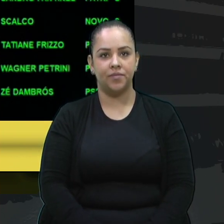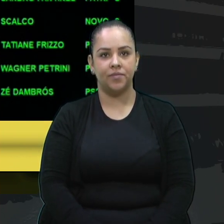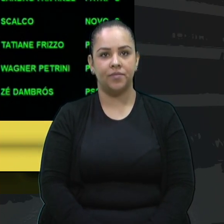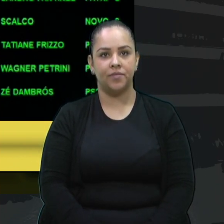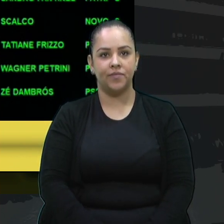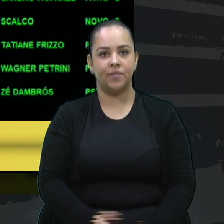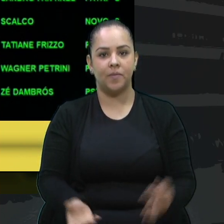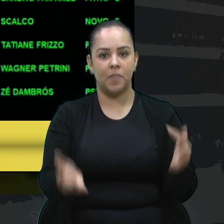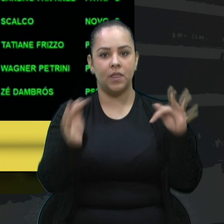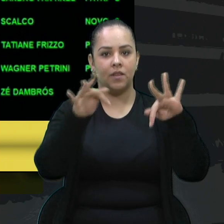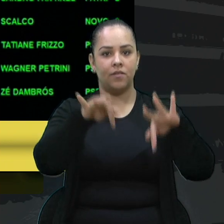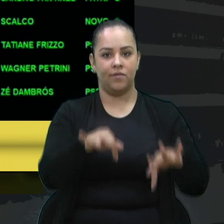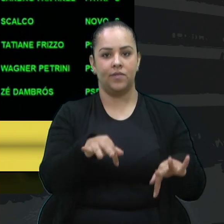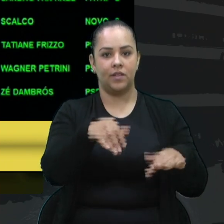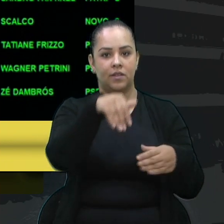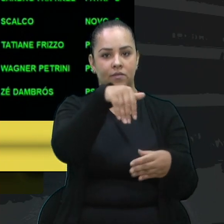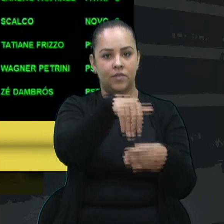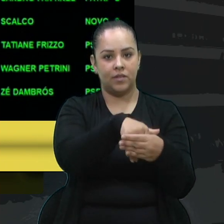Encerado o registro dos votos, encerado a votação.